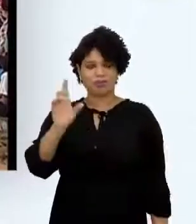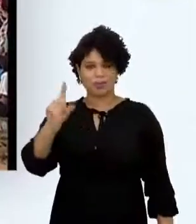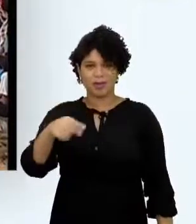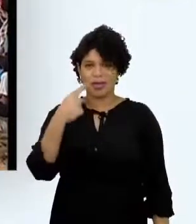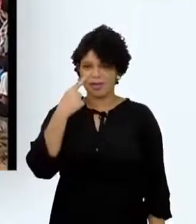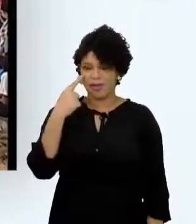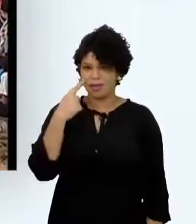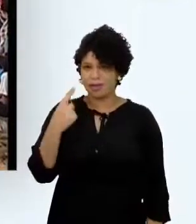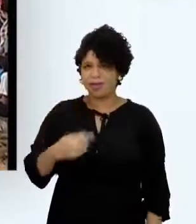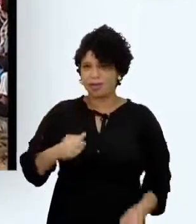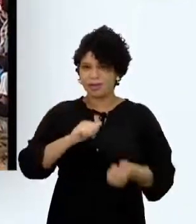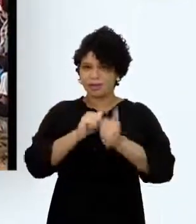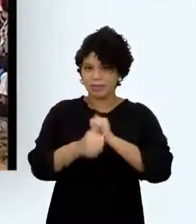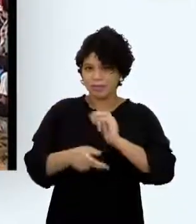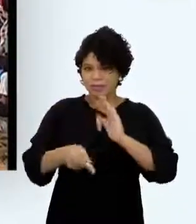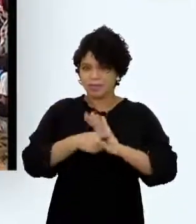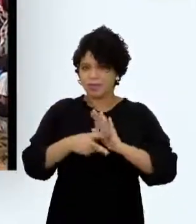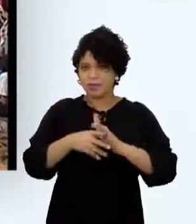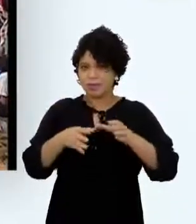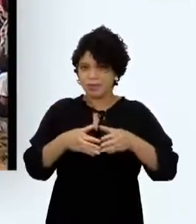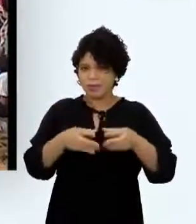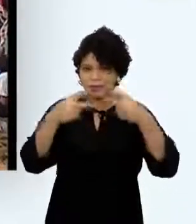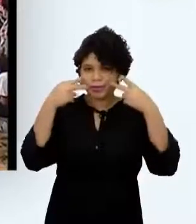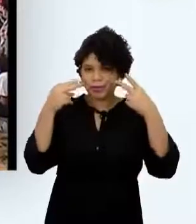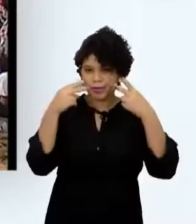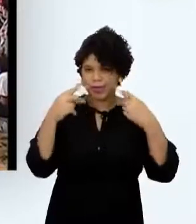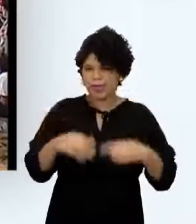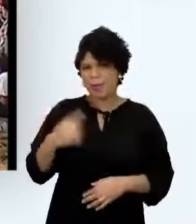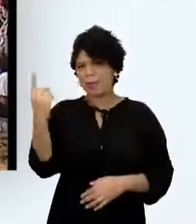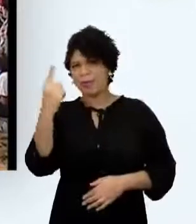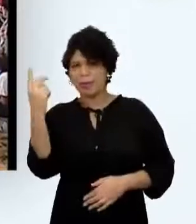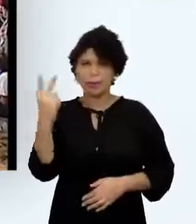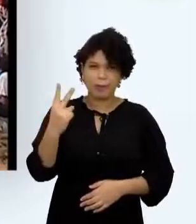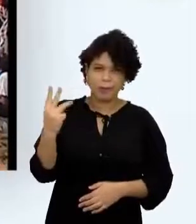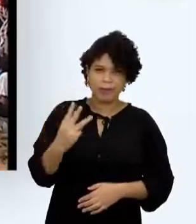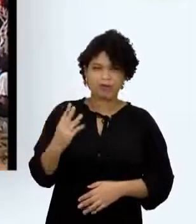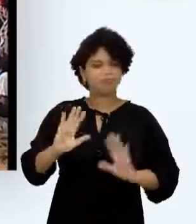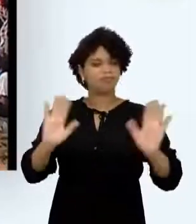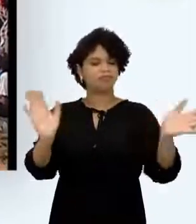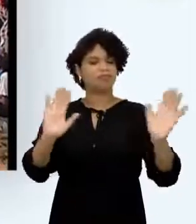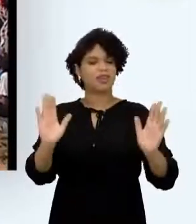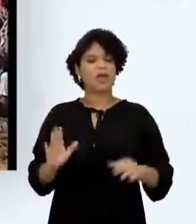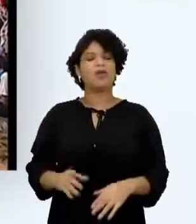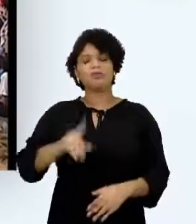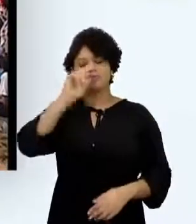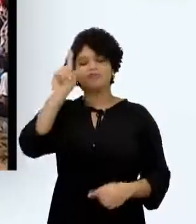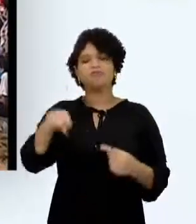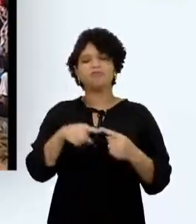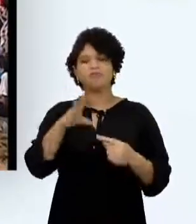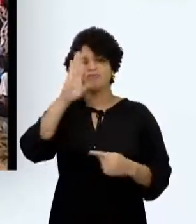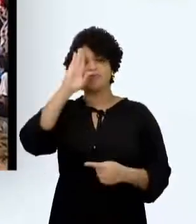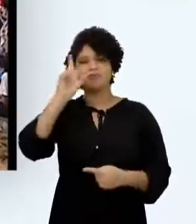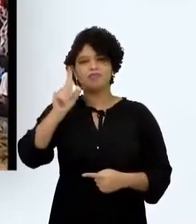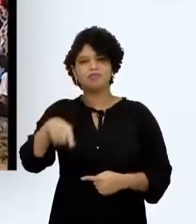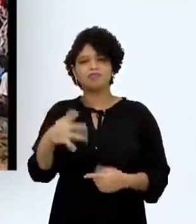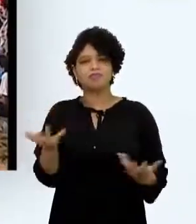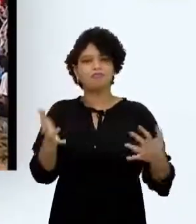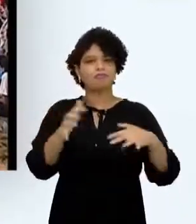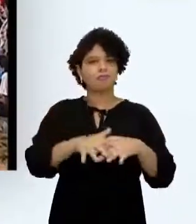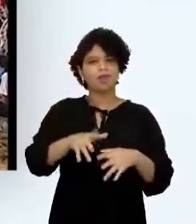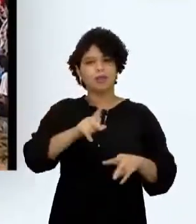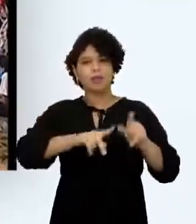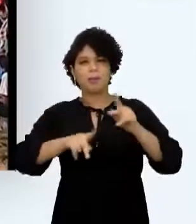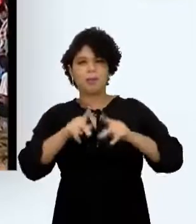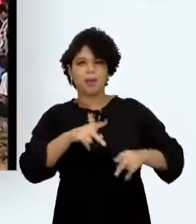claro que os Jogos Mundiais Indígenas não são uma disputa pelo primeiro lugar A ideia é celebrar, é promover a integração entre tantos povos